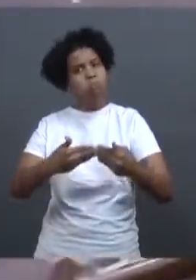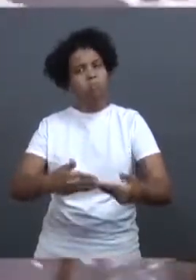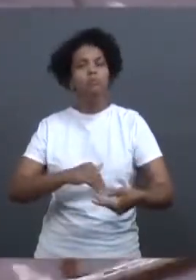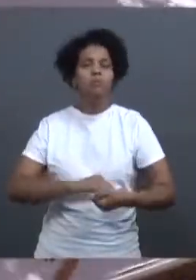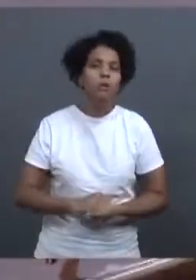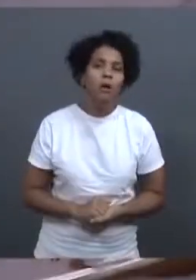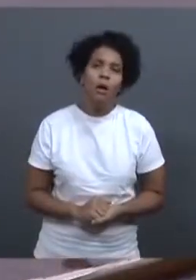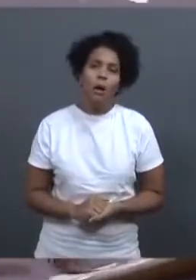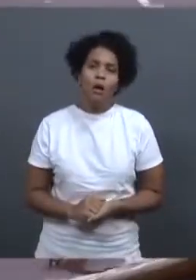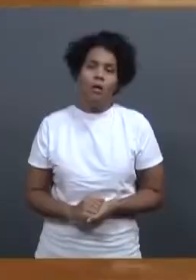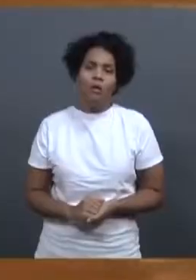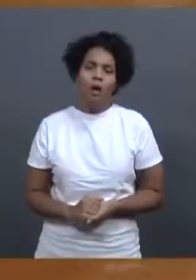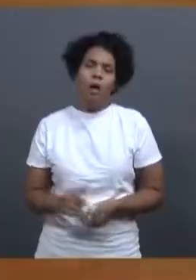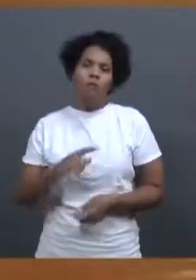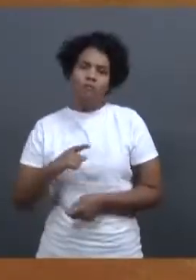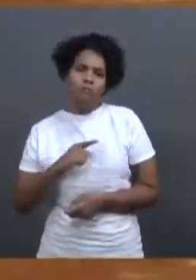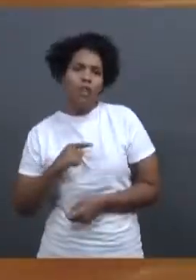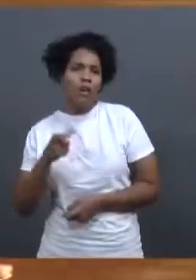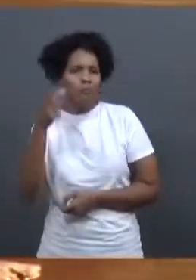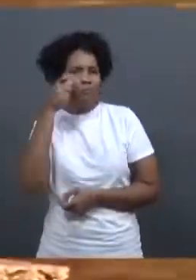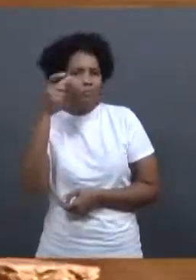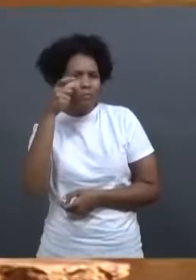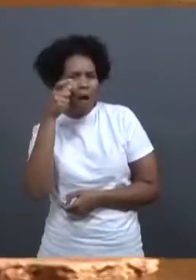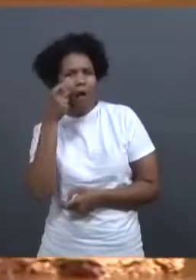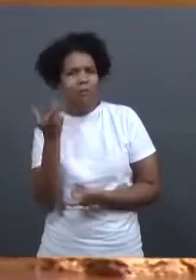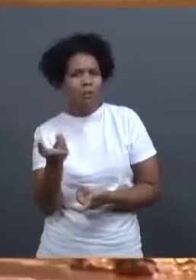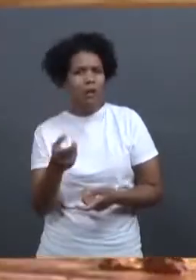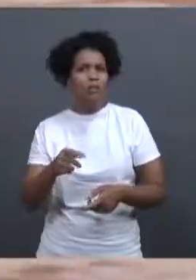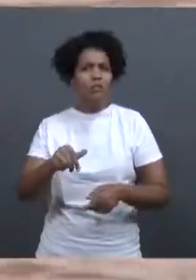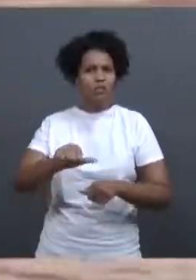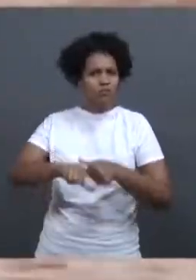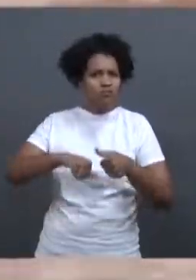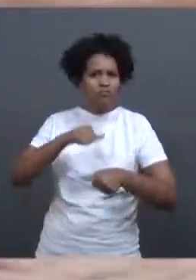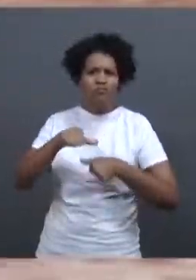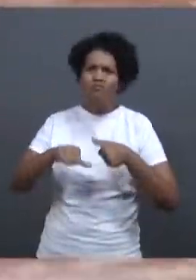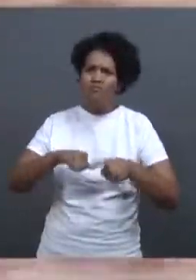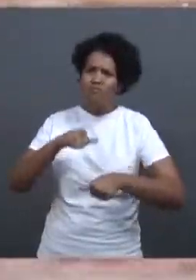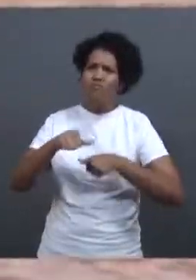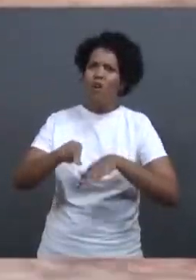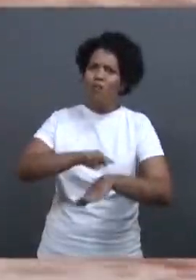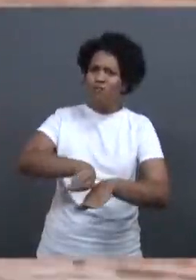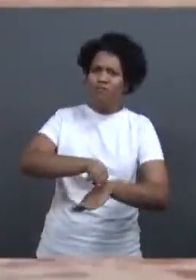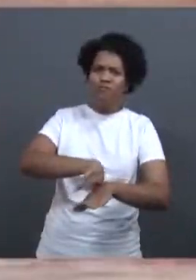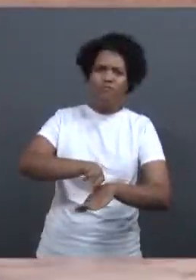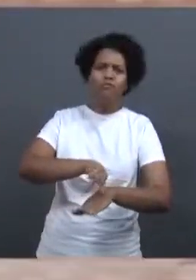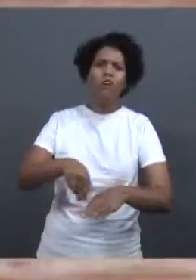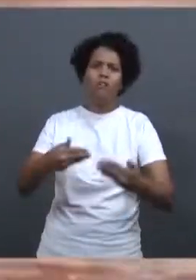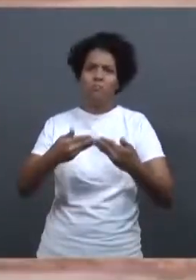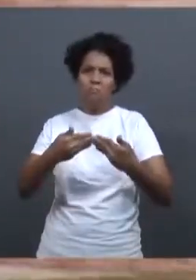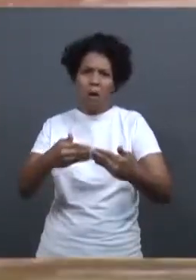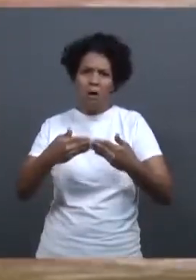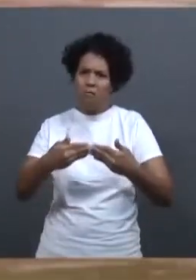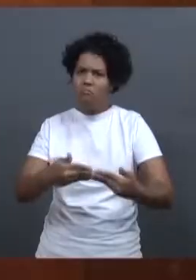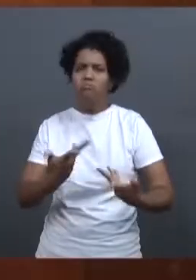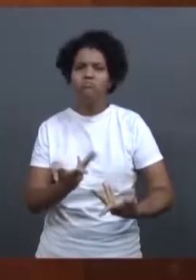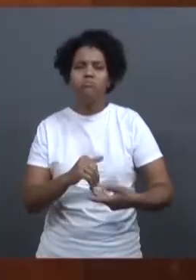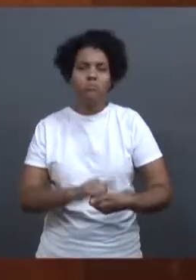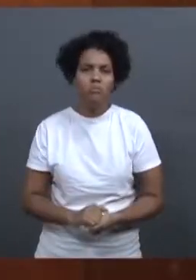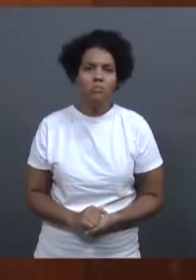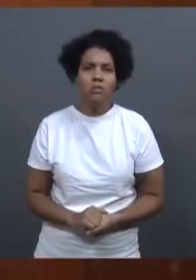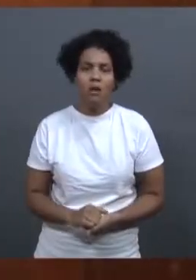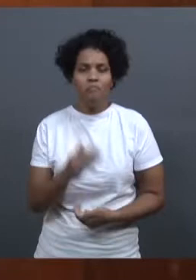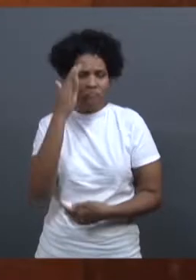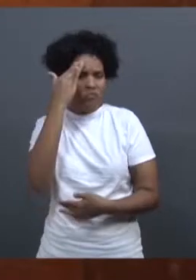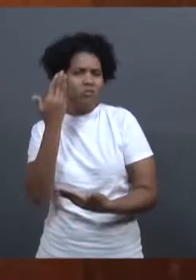em situação de risco também. O senhor acredita que vai ter alguma medida pelas empresas ou vai deixar como está? Não, eu